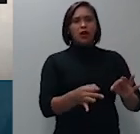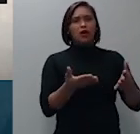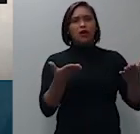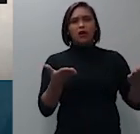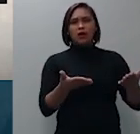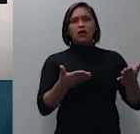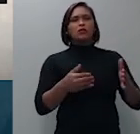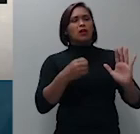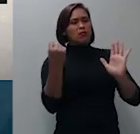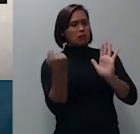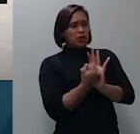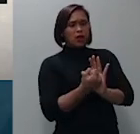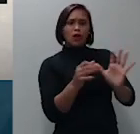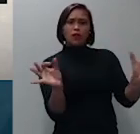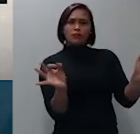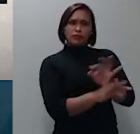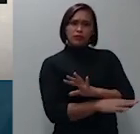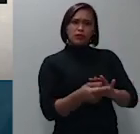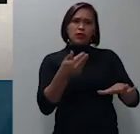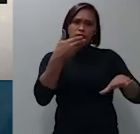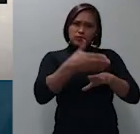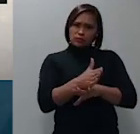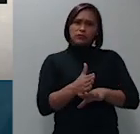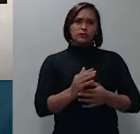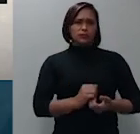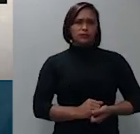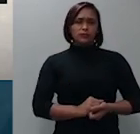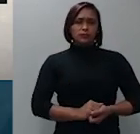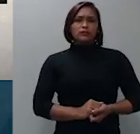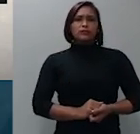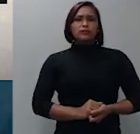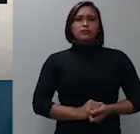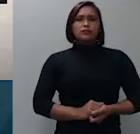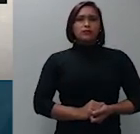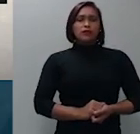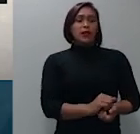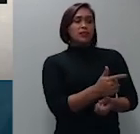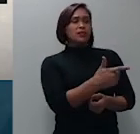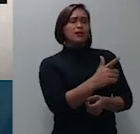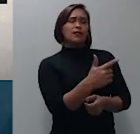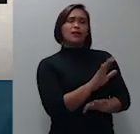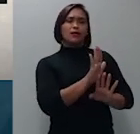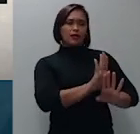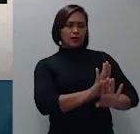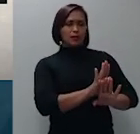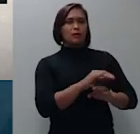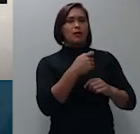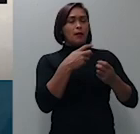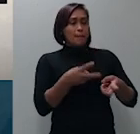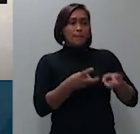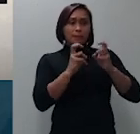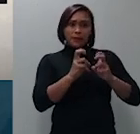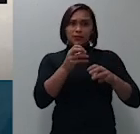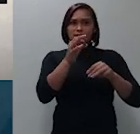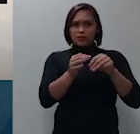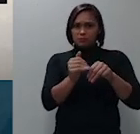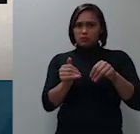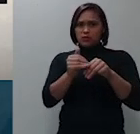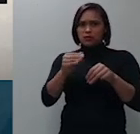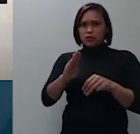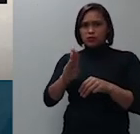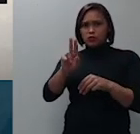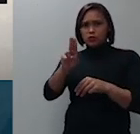o despacho não mas é que perceba bem ministro Marco Butz olha a redação